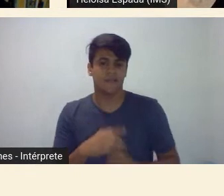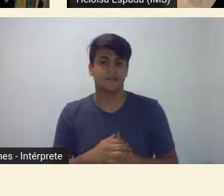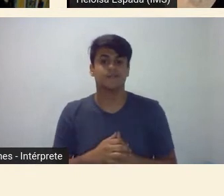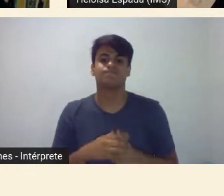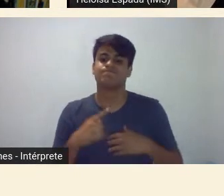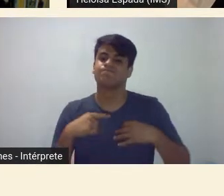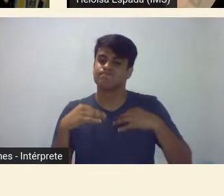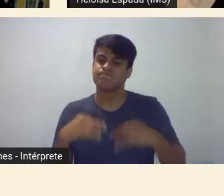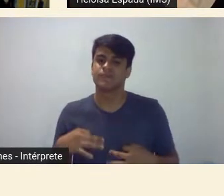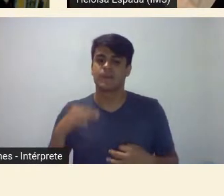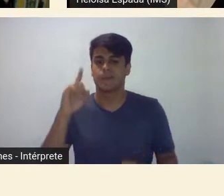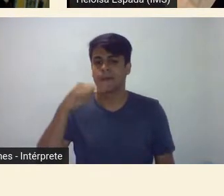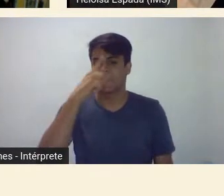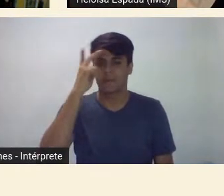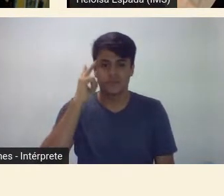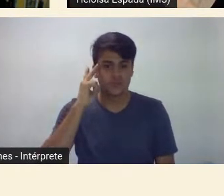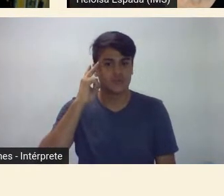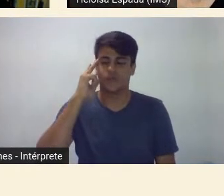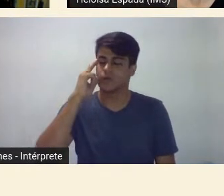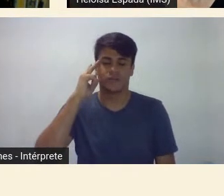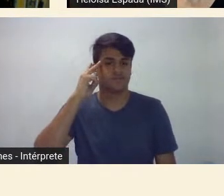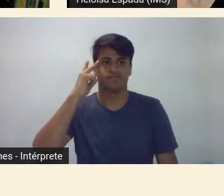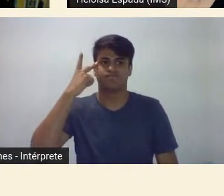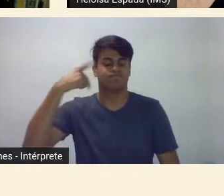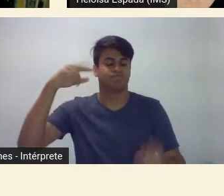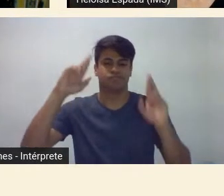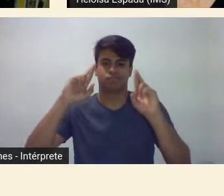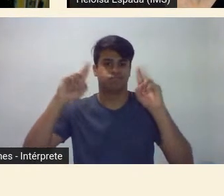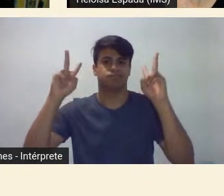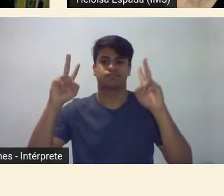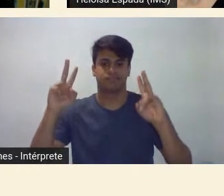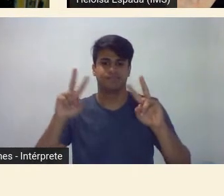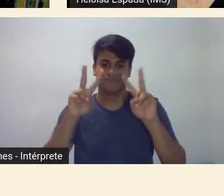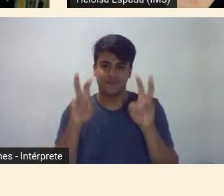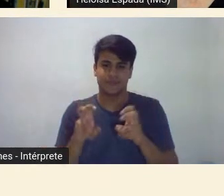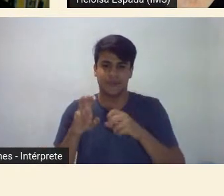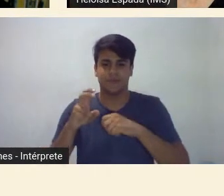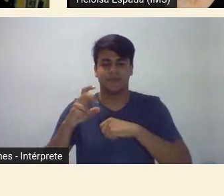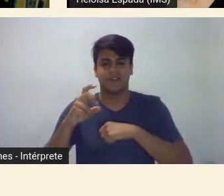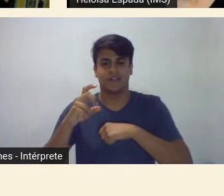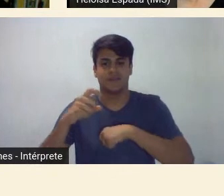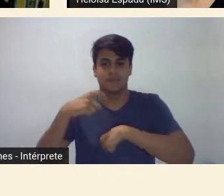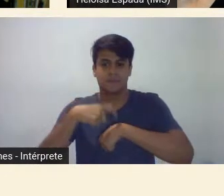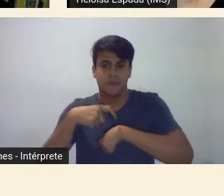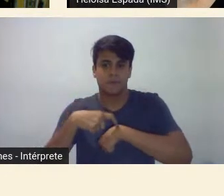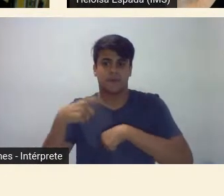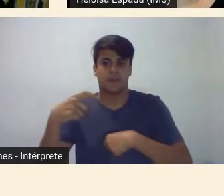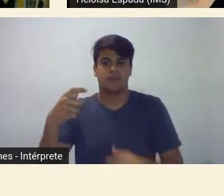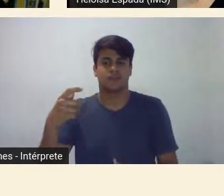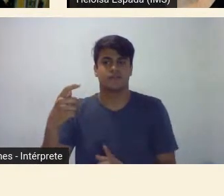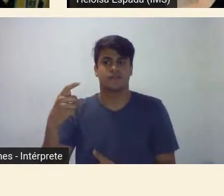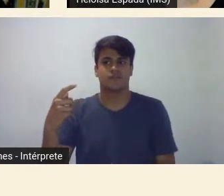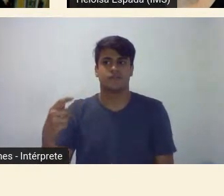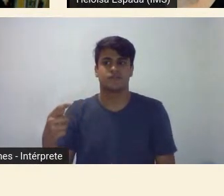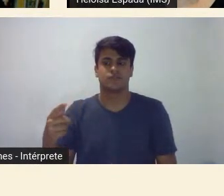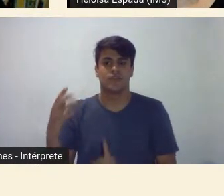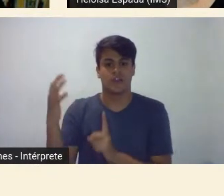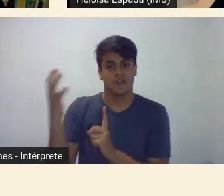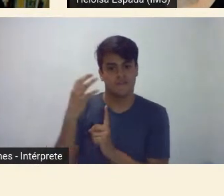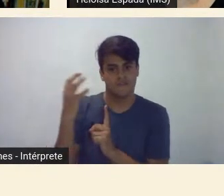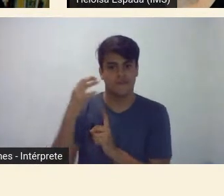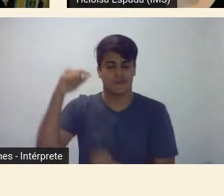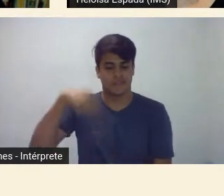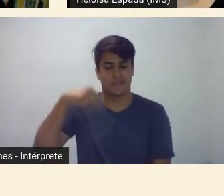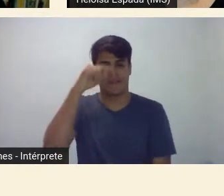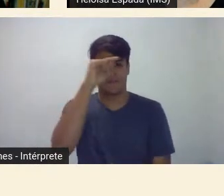personagem completamente fora dessa presença do homem brasileiro que